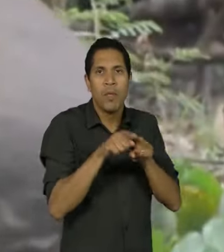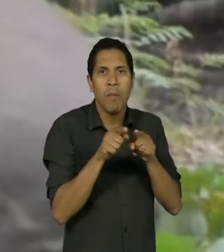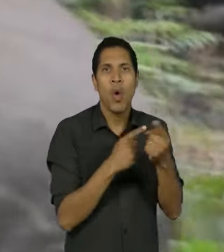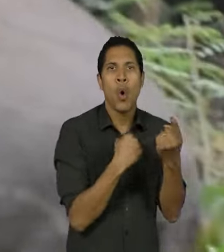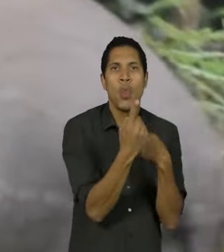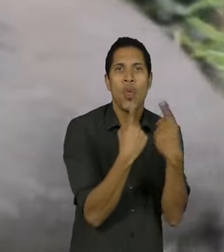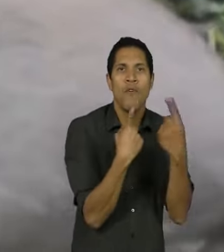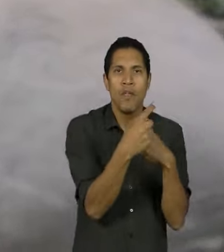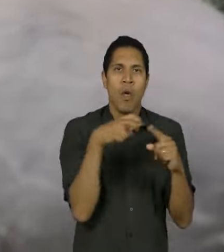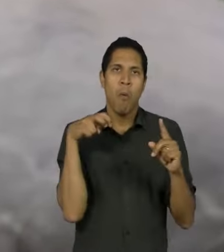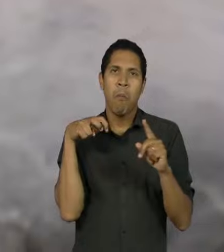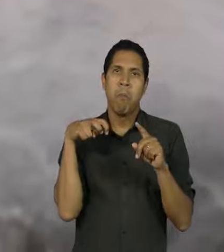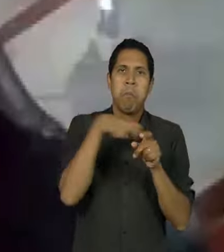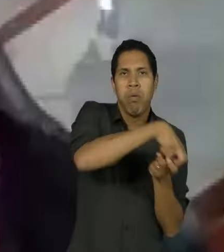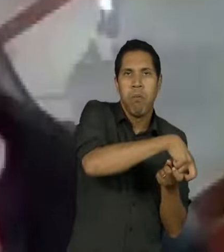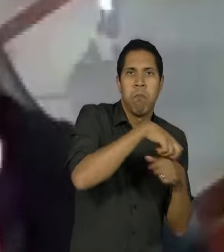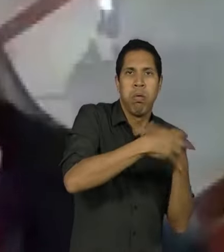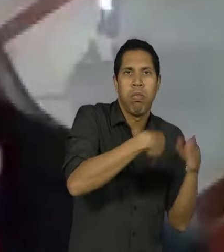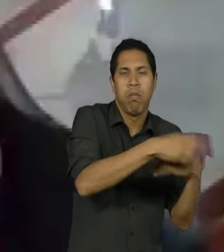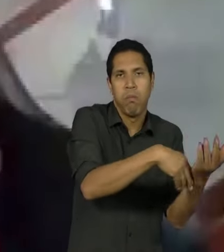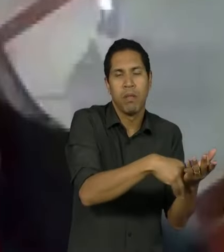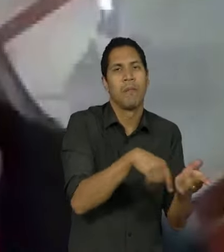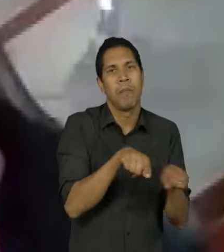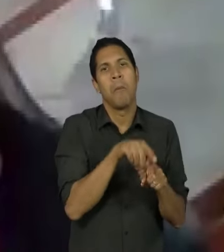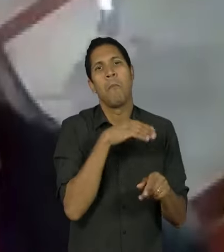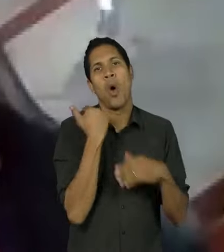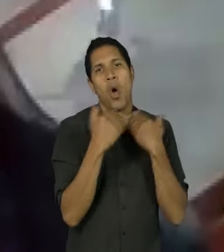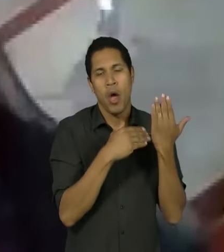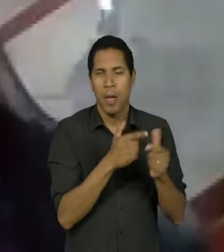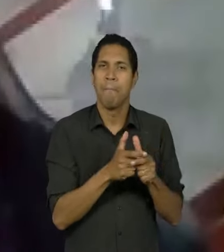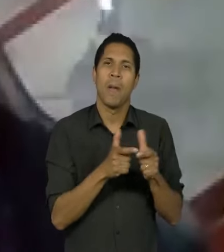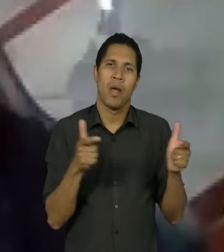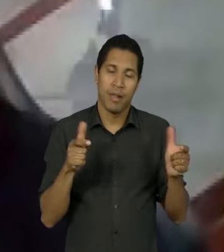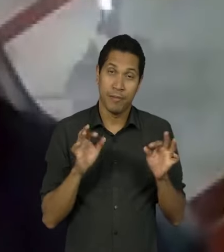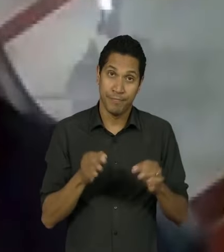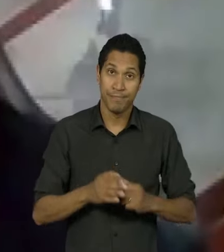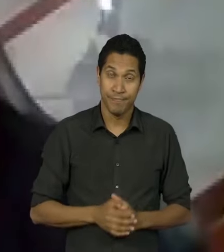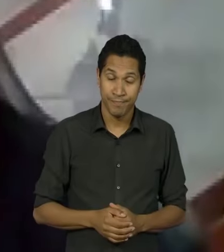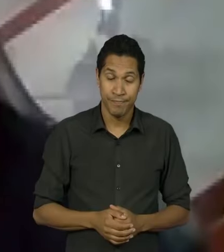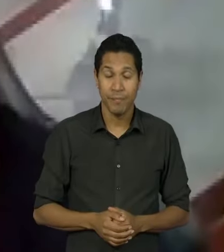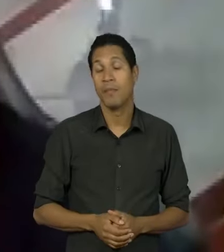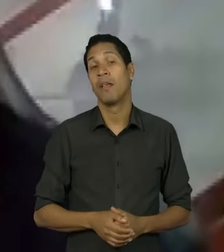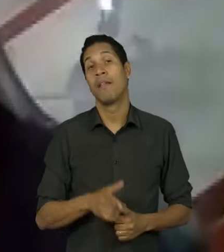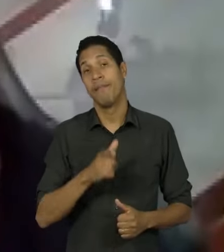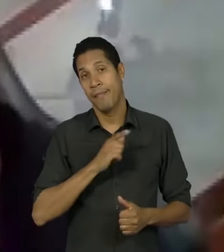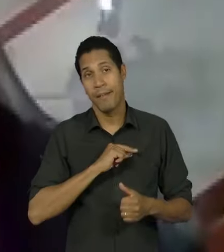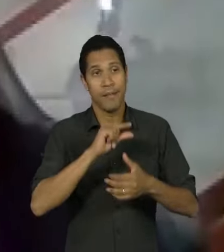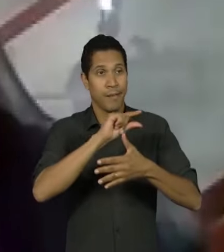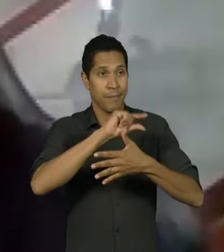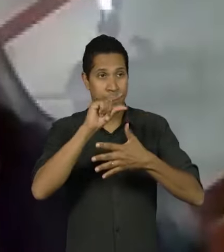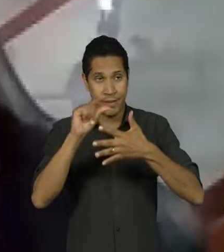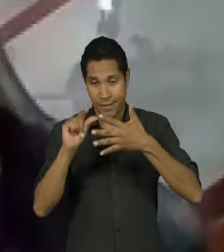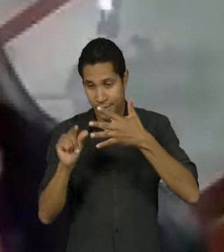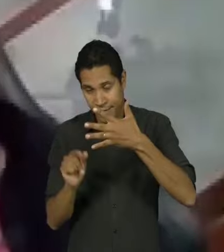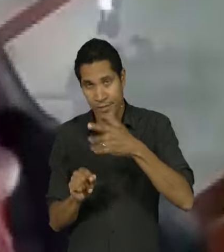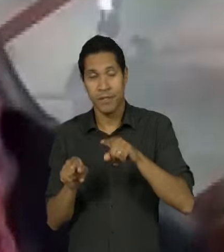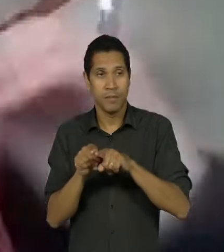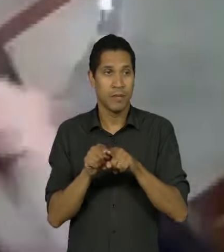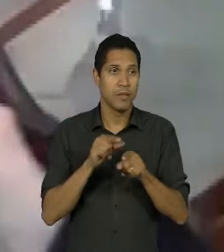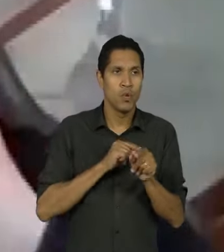principais causas E o que a gente tem é um contexto de Mata Atlântica pequenos fragmentos de habitat